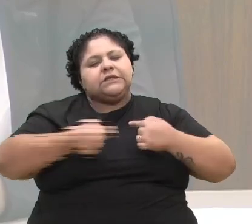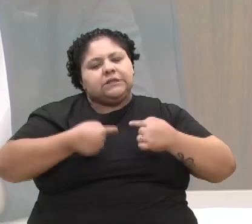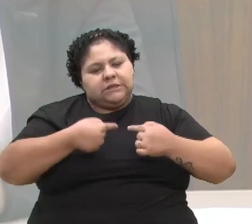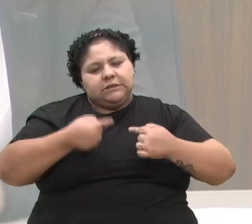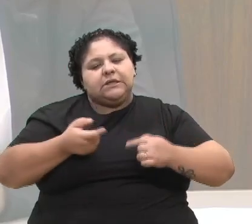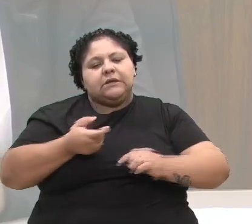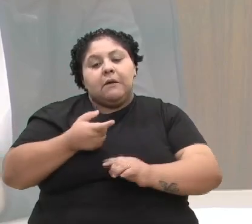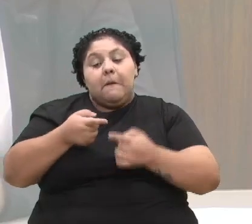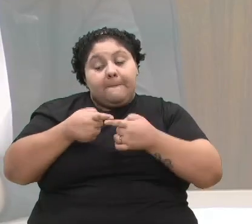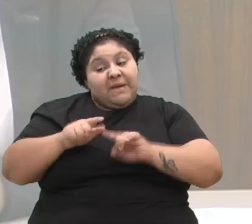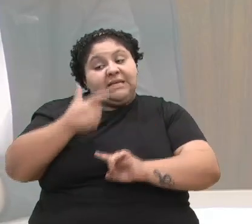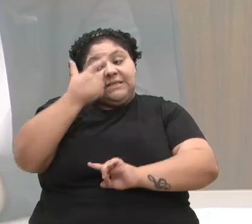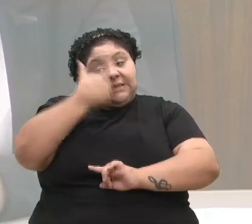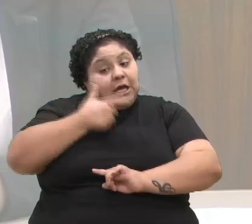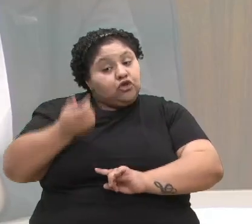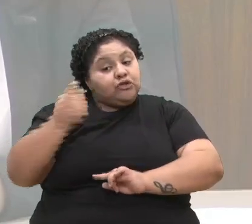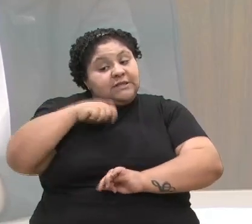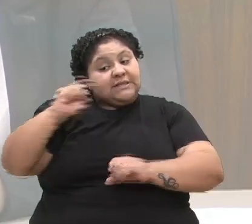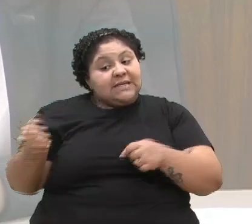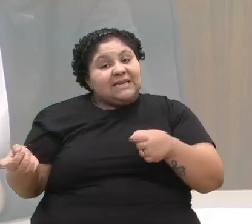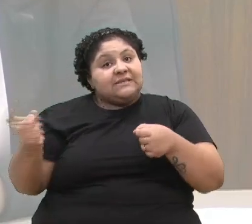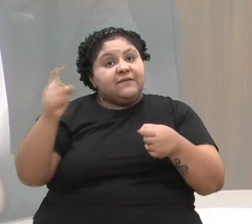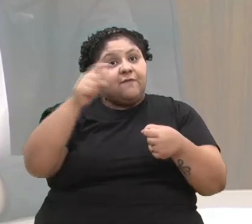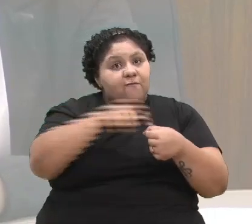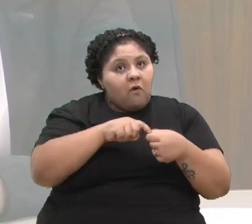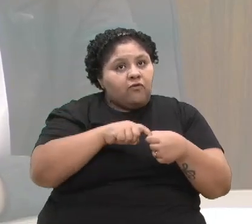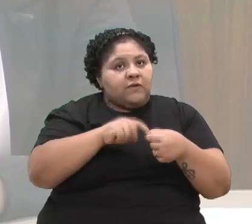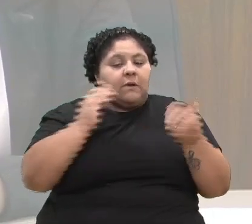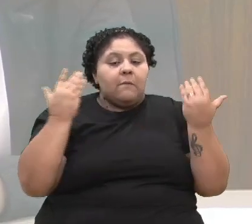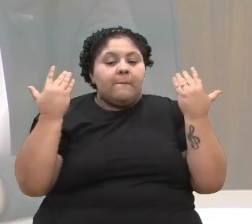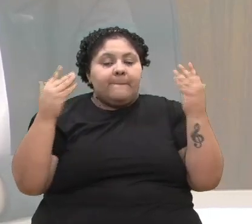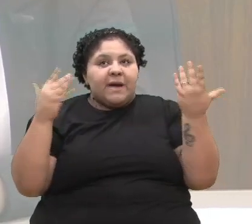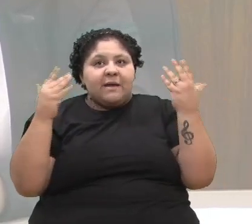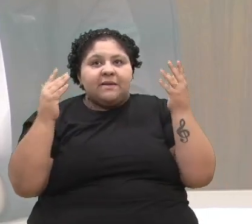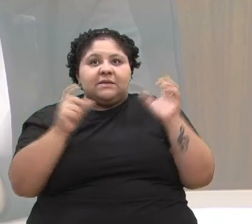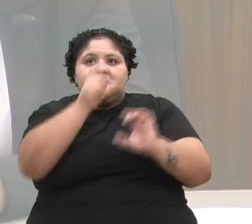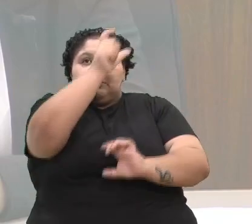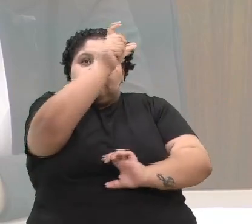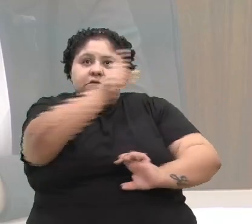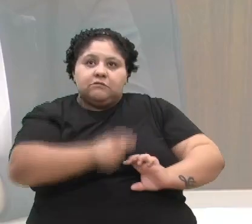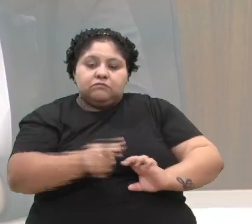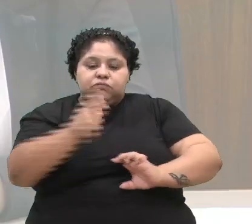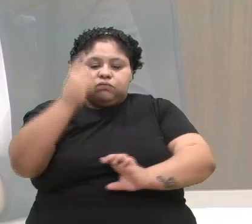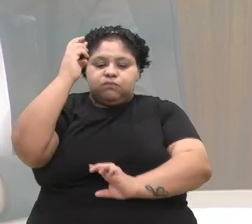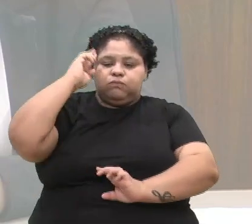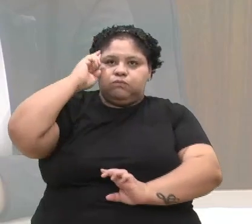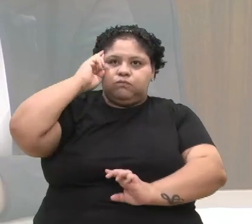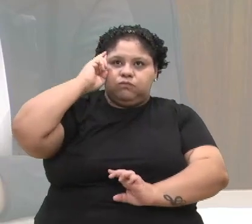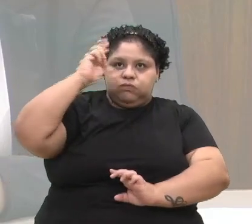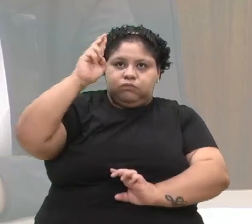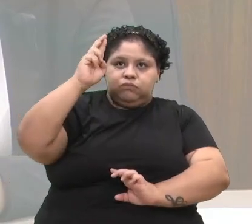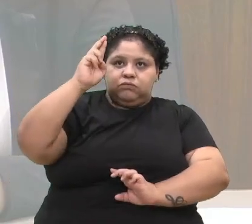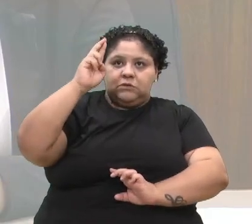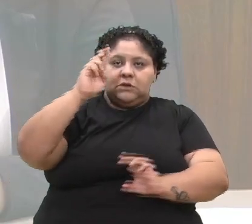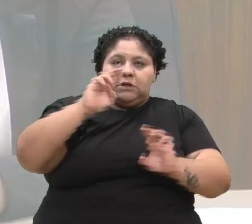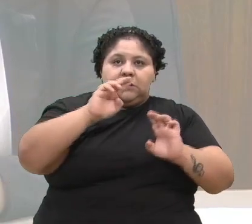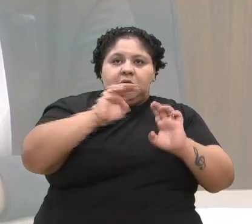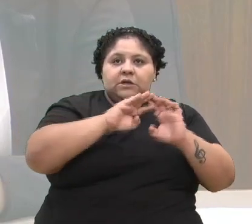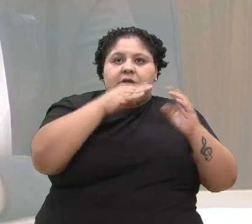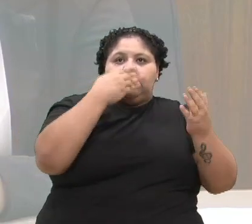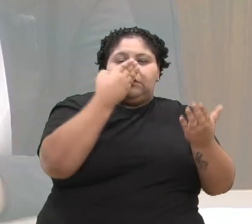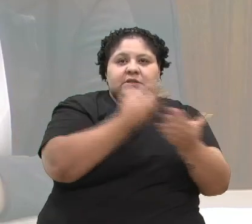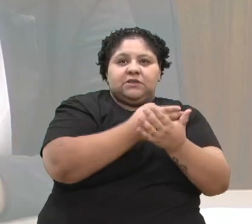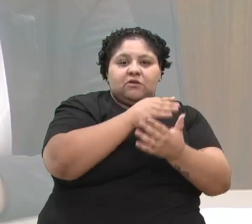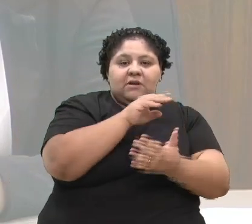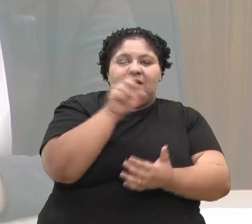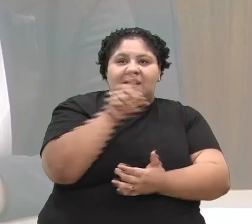necessário essa retomada. Parabenizar aqui aos integrantes, à direção do Euchan, natural lá do